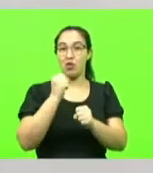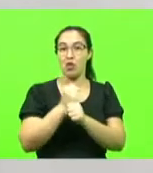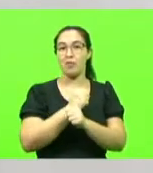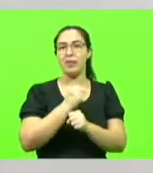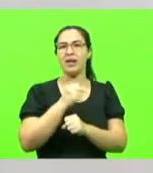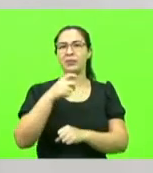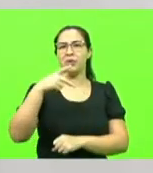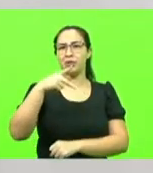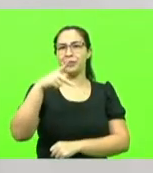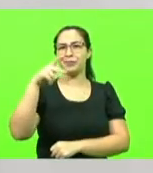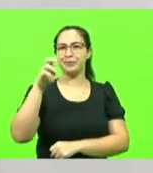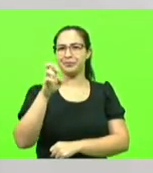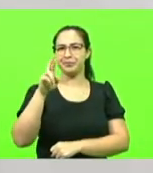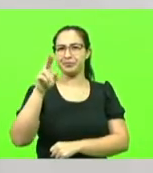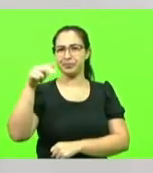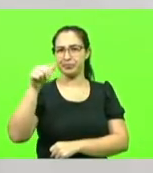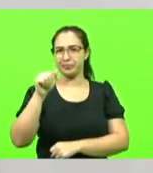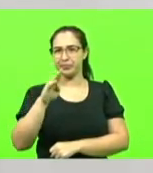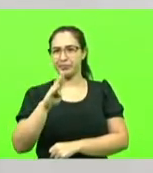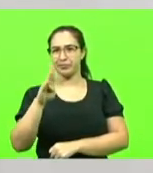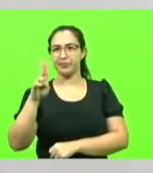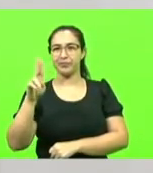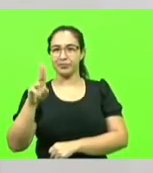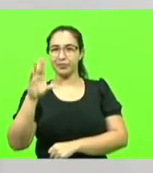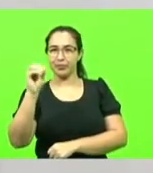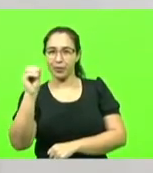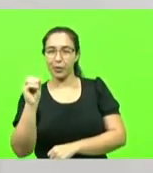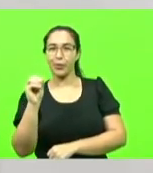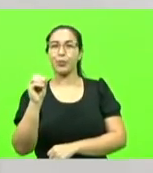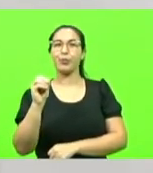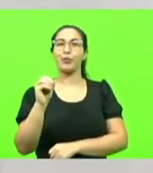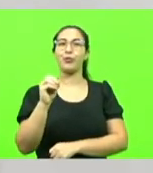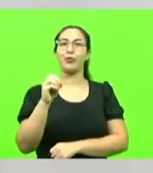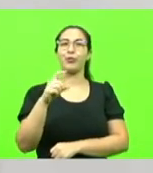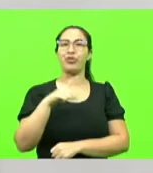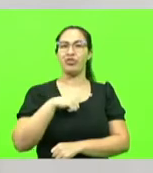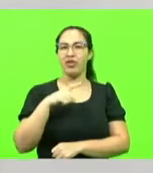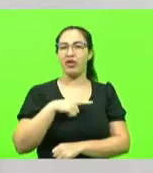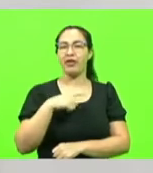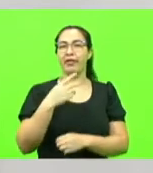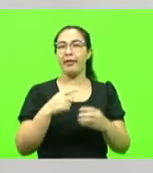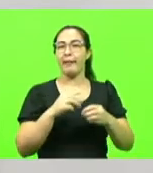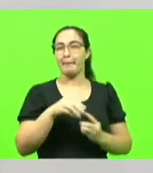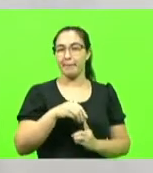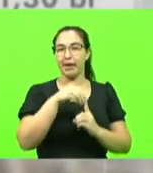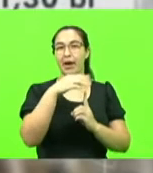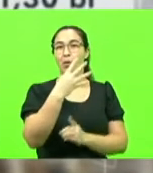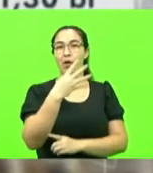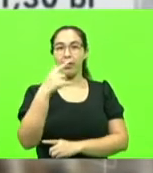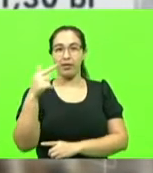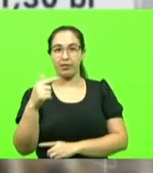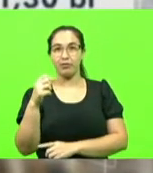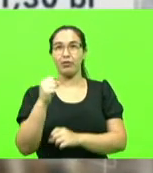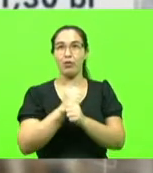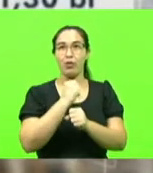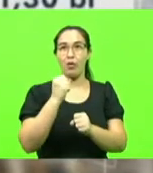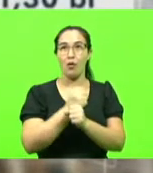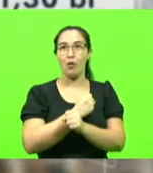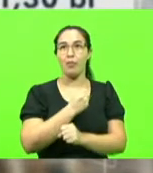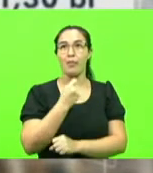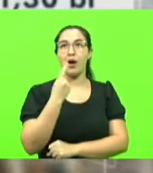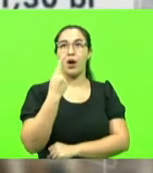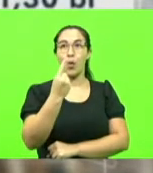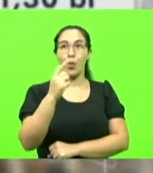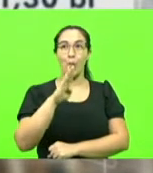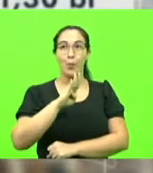milhões de reais. Paraná, o nosso vizinho aqui de cima, 47 obras com 1,23 bilhão